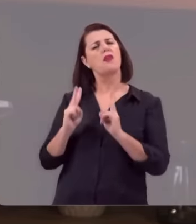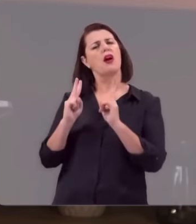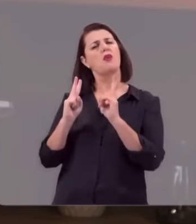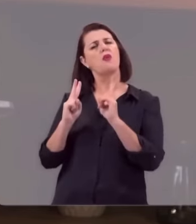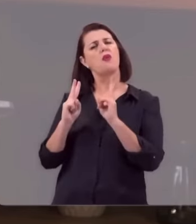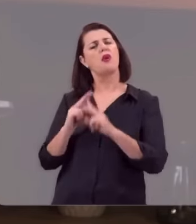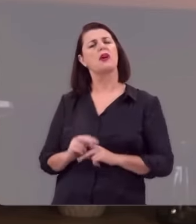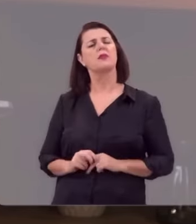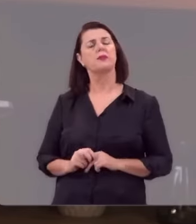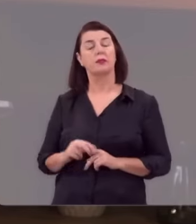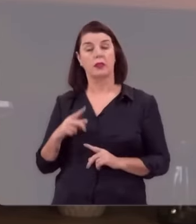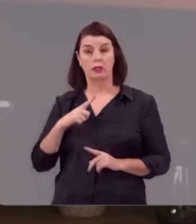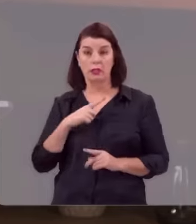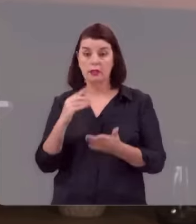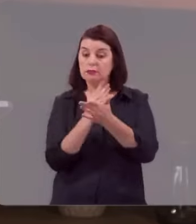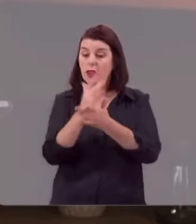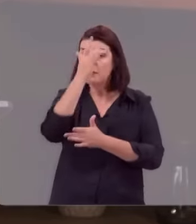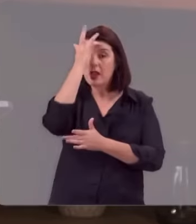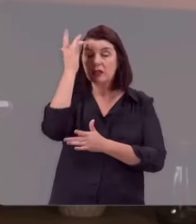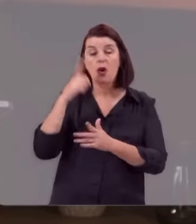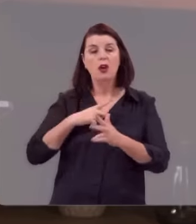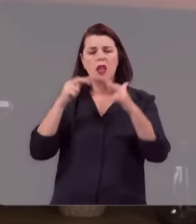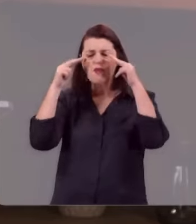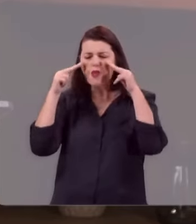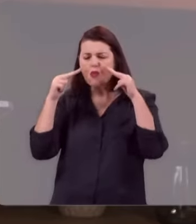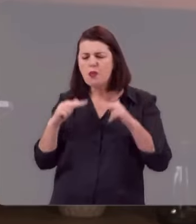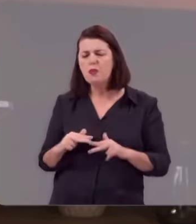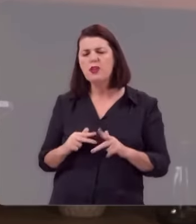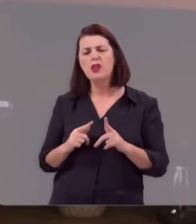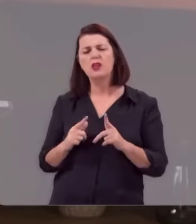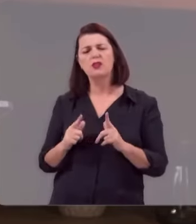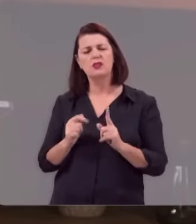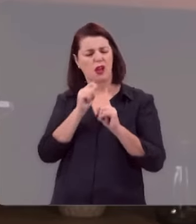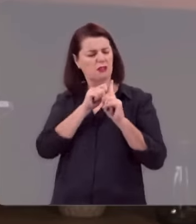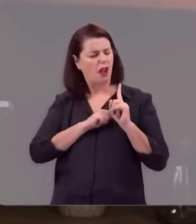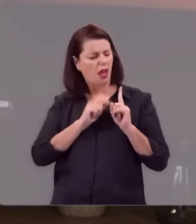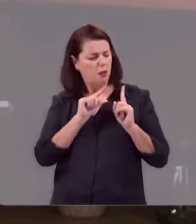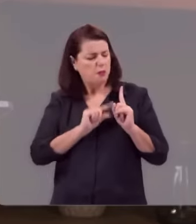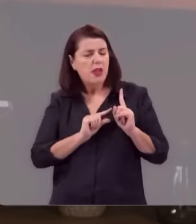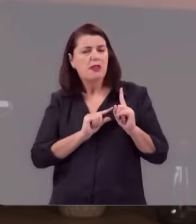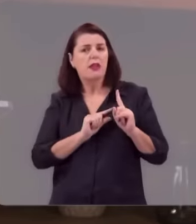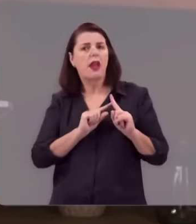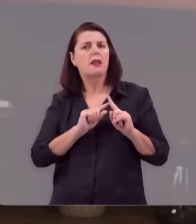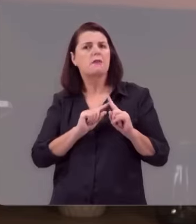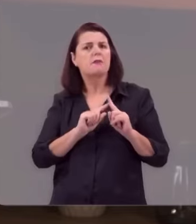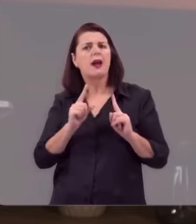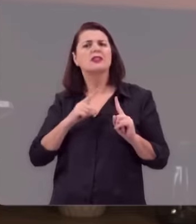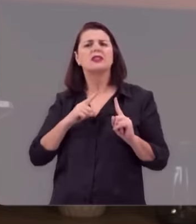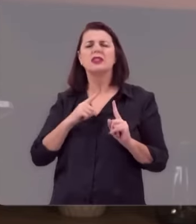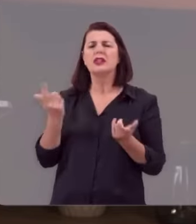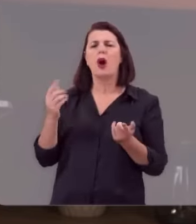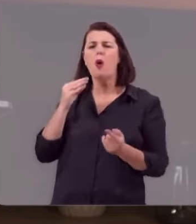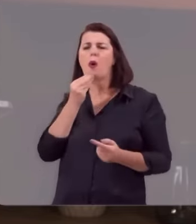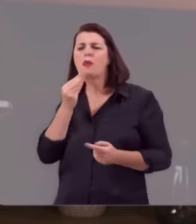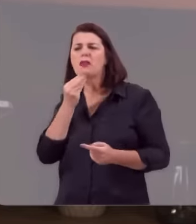Você tem pessoas que sempre trabalharam de moda humilde ganhando salários pequenos, mas nunca mesmo tendo a oportunidade de ganhar